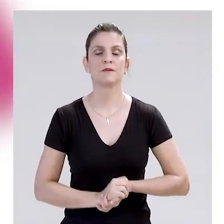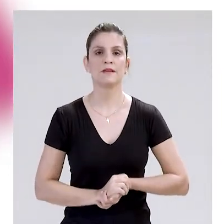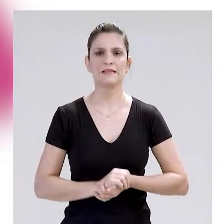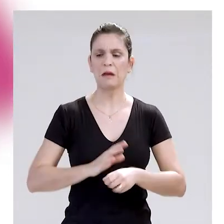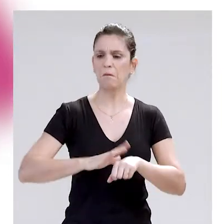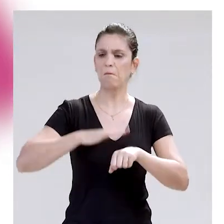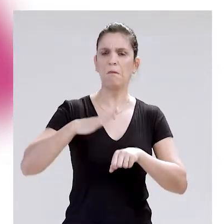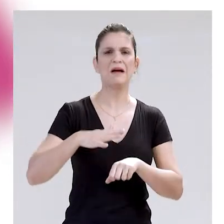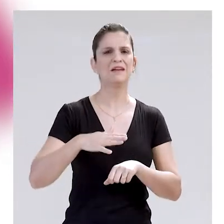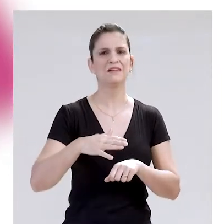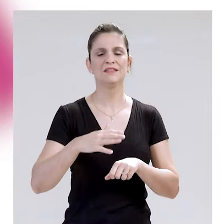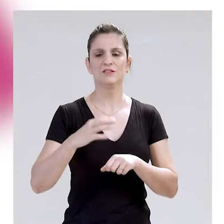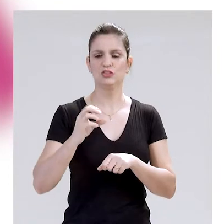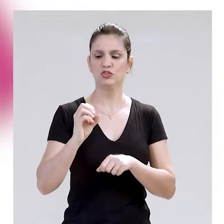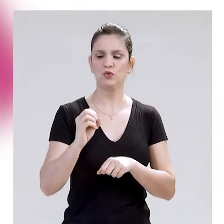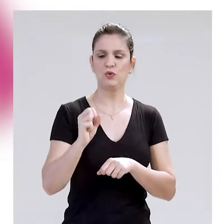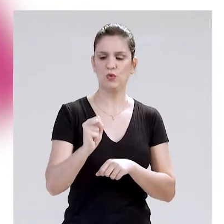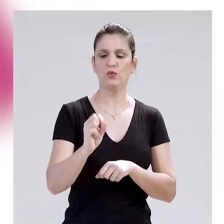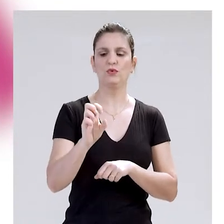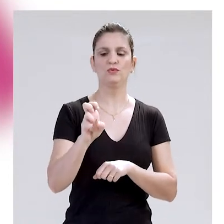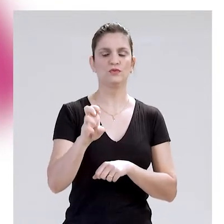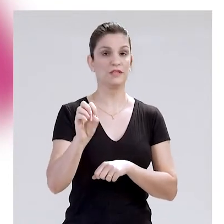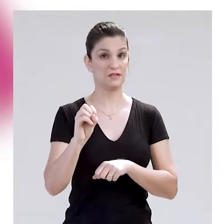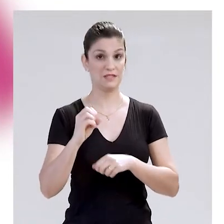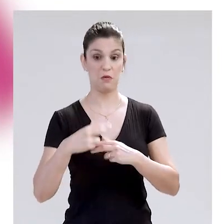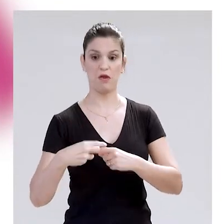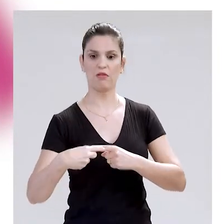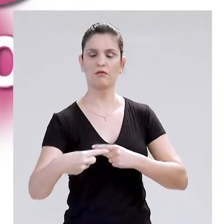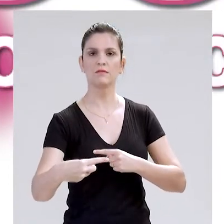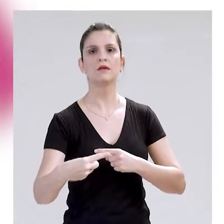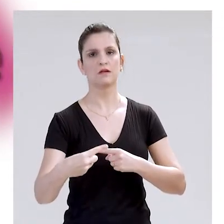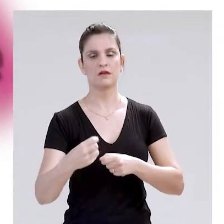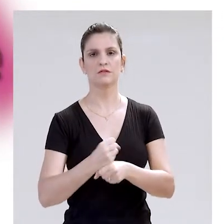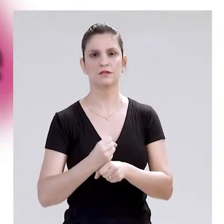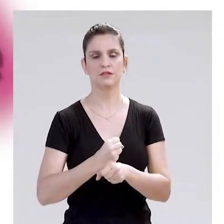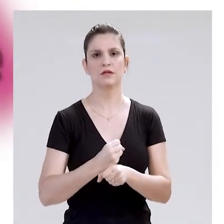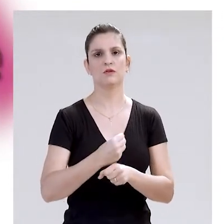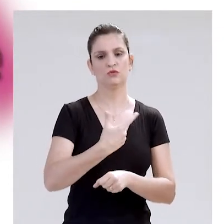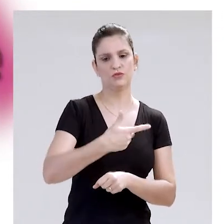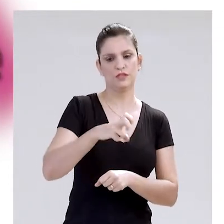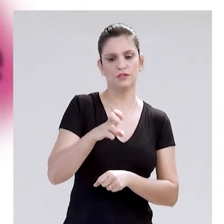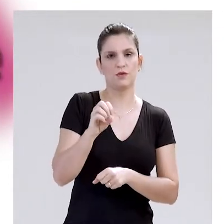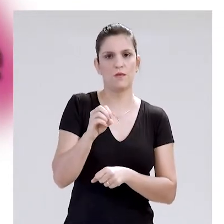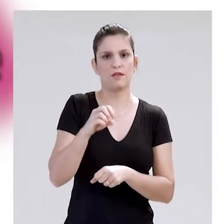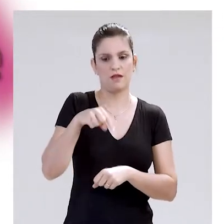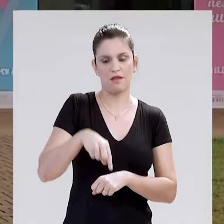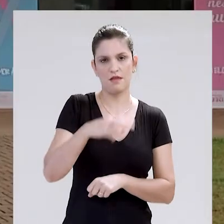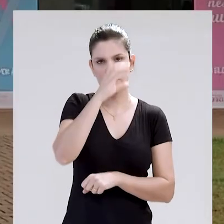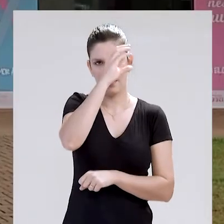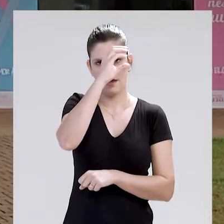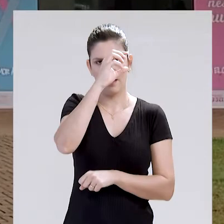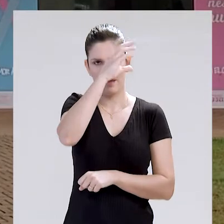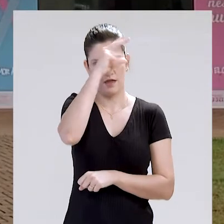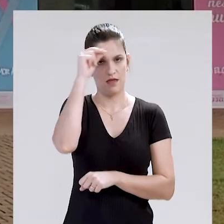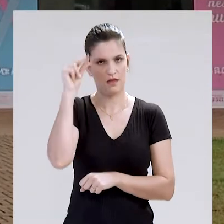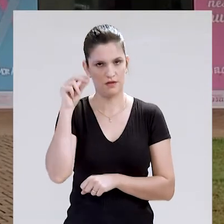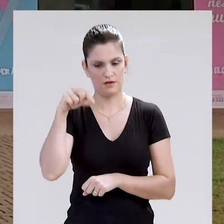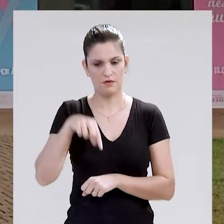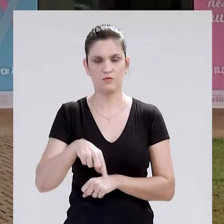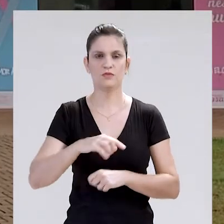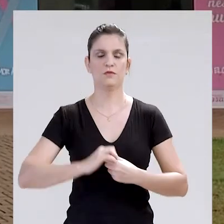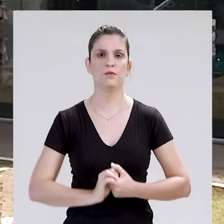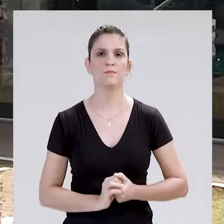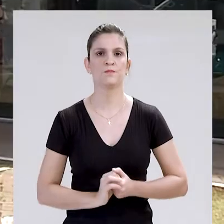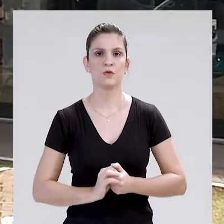câncer de mama em Mato Grosso do Sul, ainda este ano. Desses, 280 serão em Campo Grande. Vale destacar que a